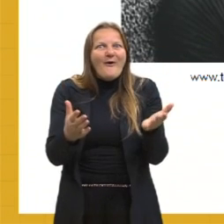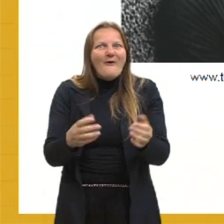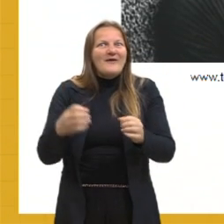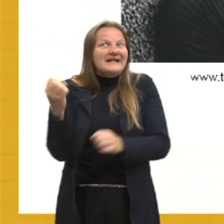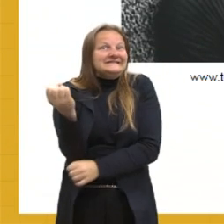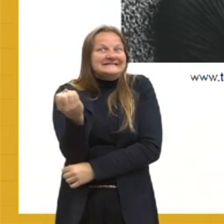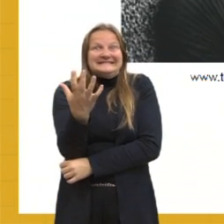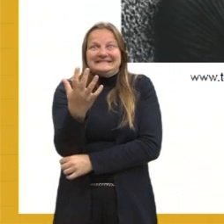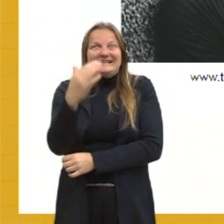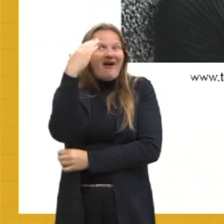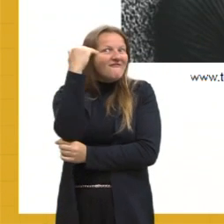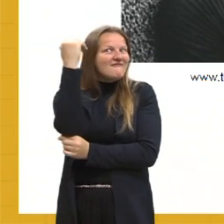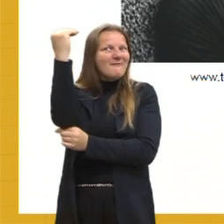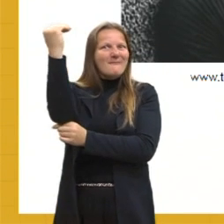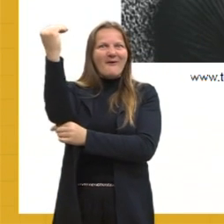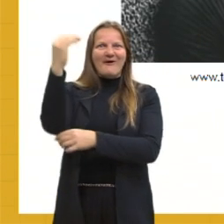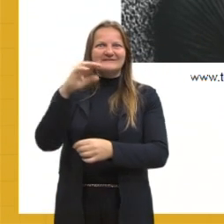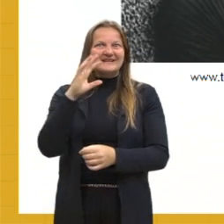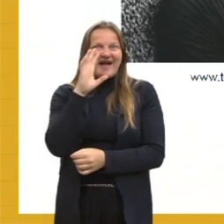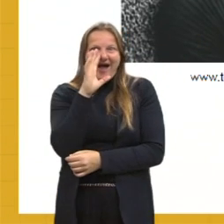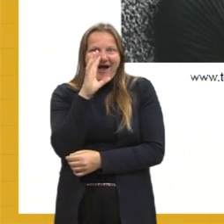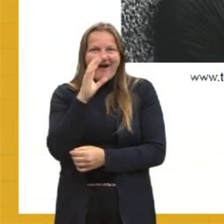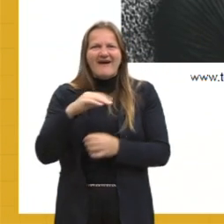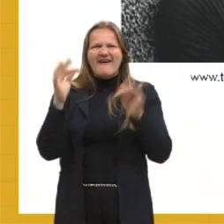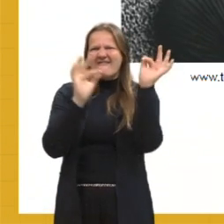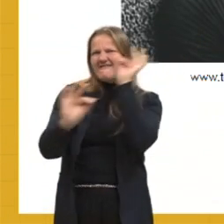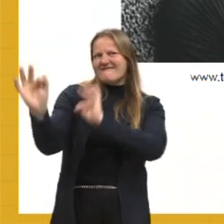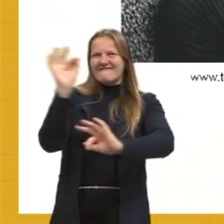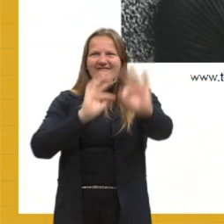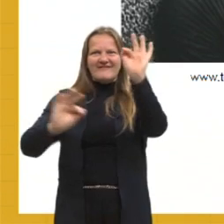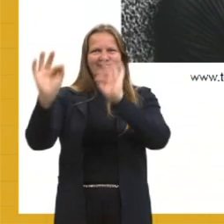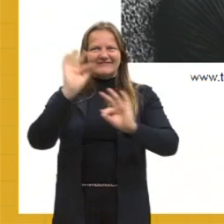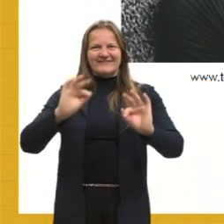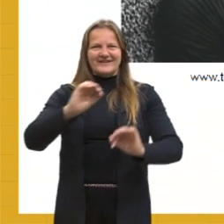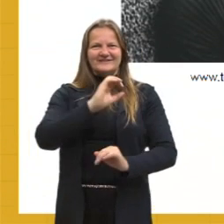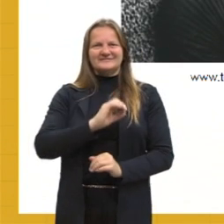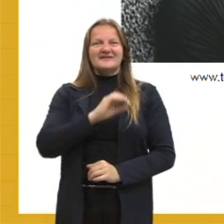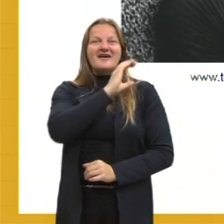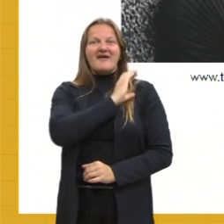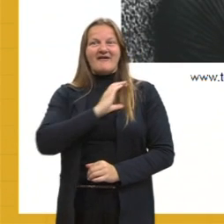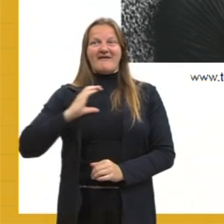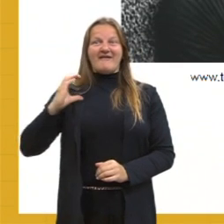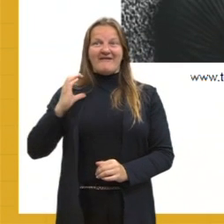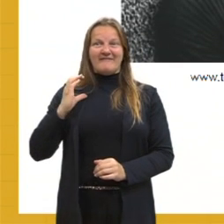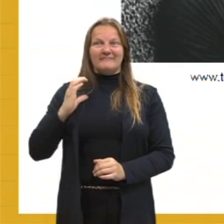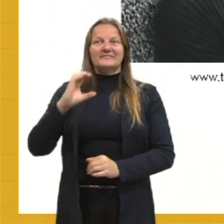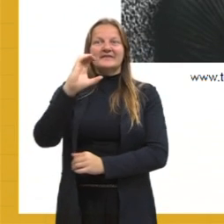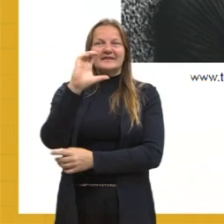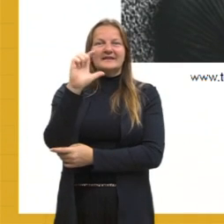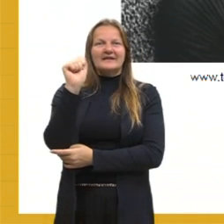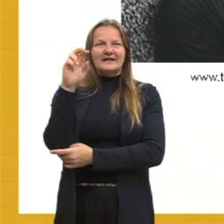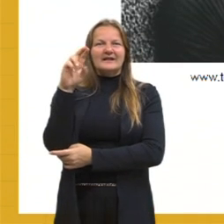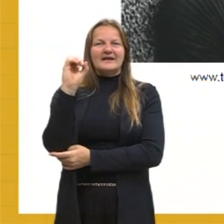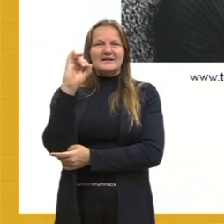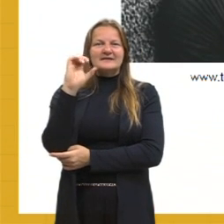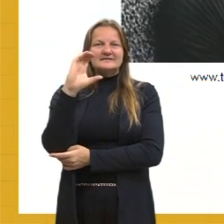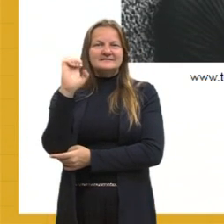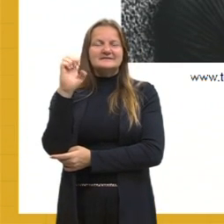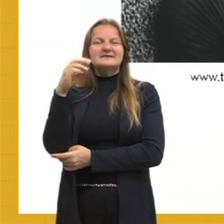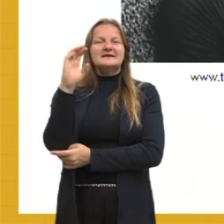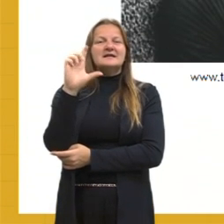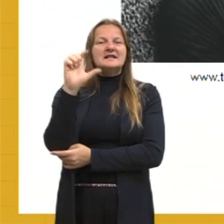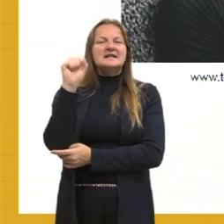grande destaque de hoje, essa mulher fantástica, Clarice Lispector, né, que vem com seus romances e contos introspectivos,